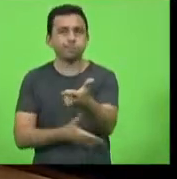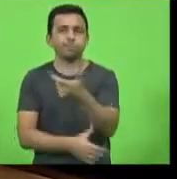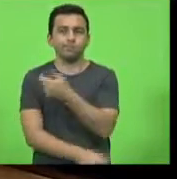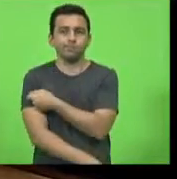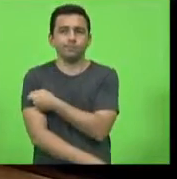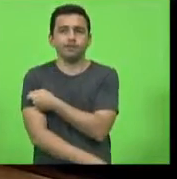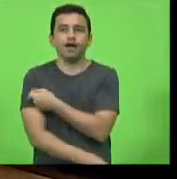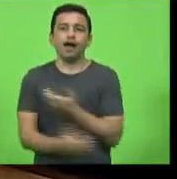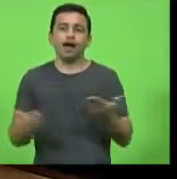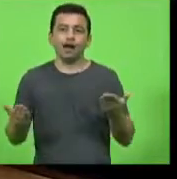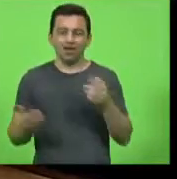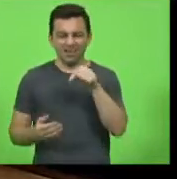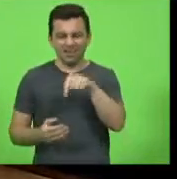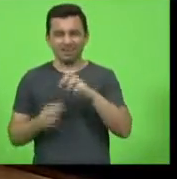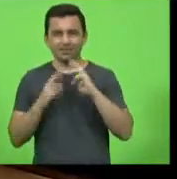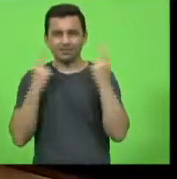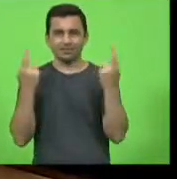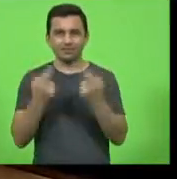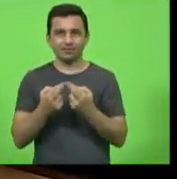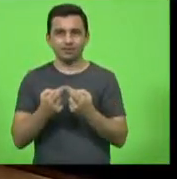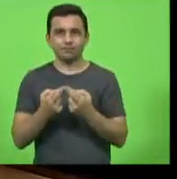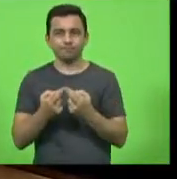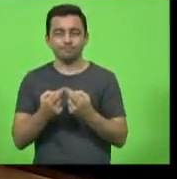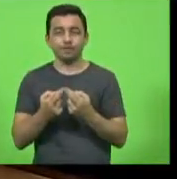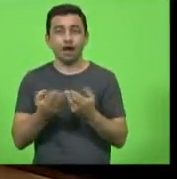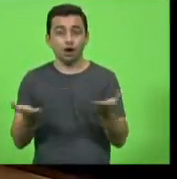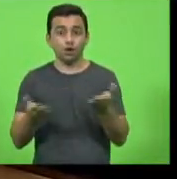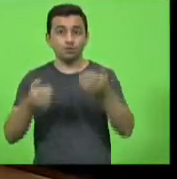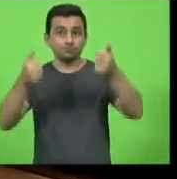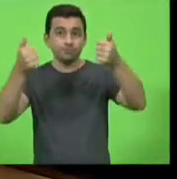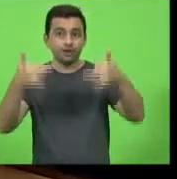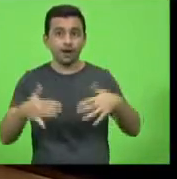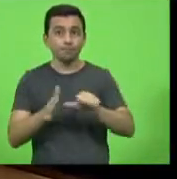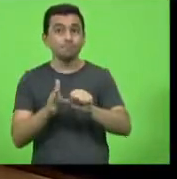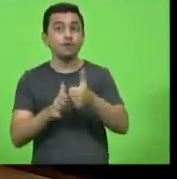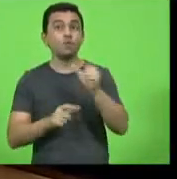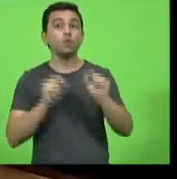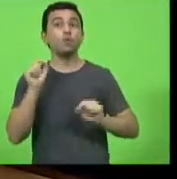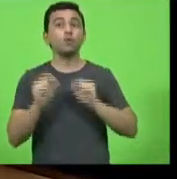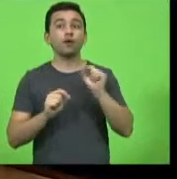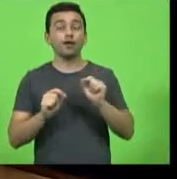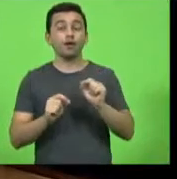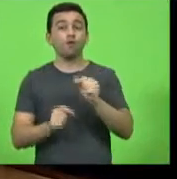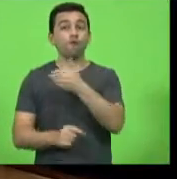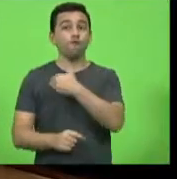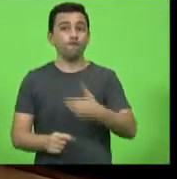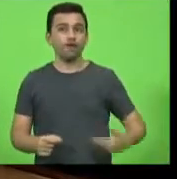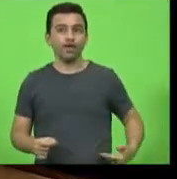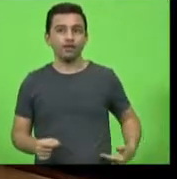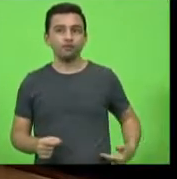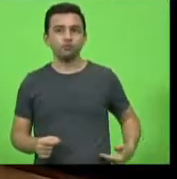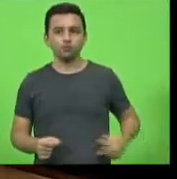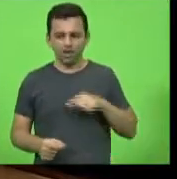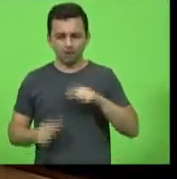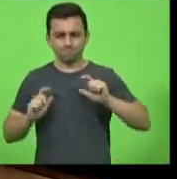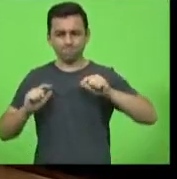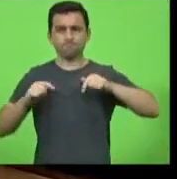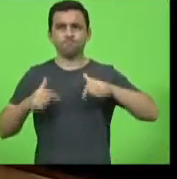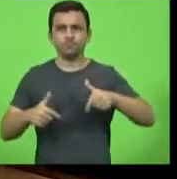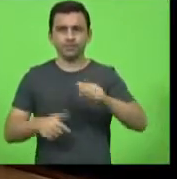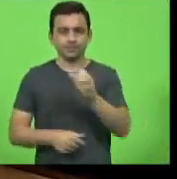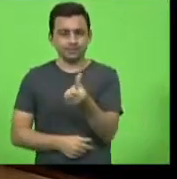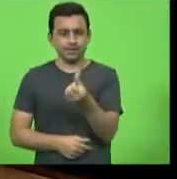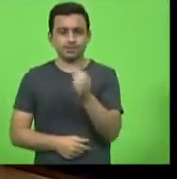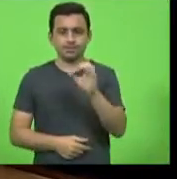e eu passo aqui deputado Cobalquini em primeira mão o governo do Estado disponibiliza tomou atitude de 600